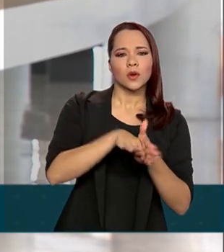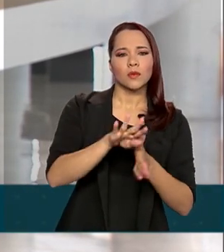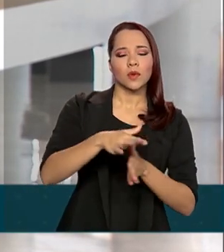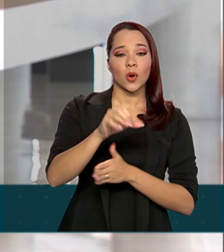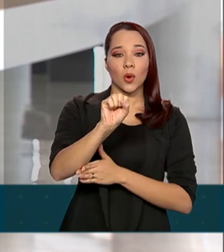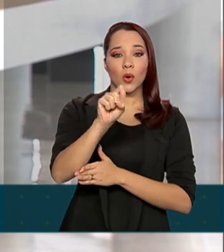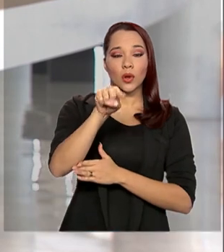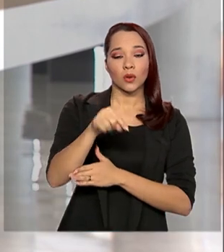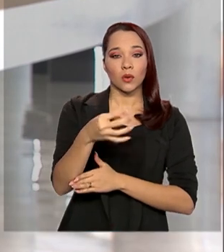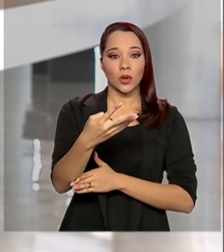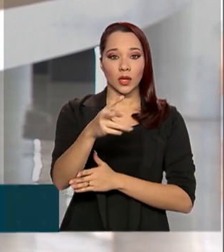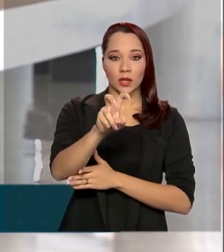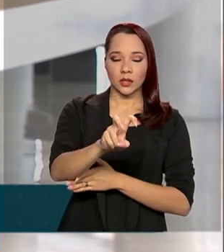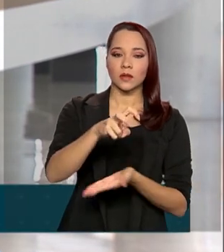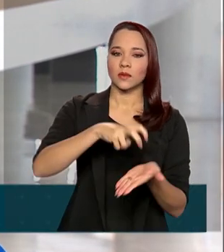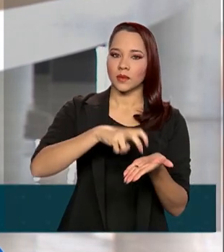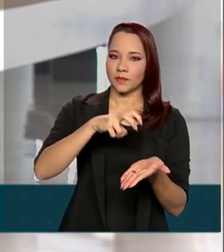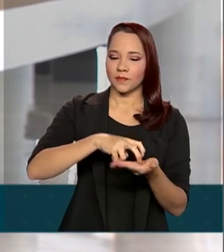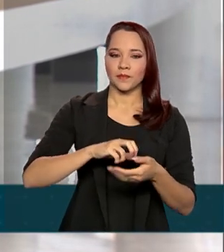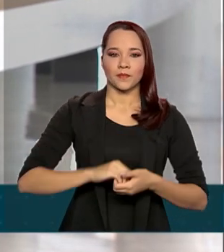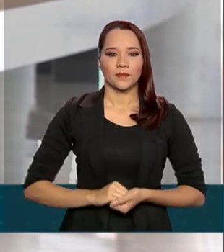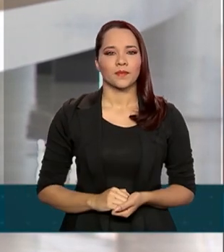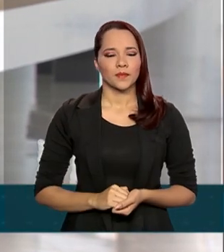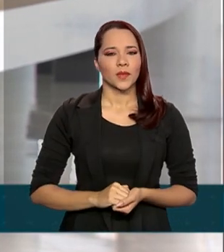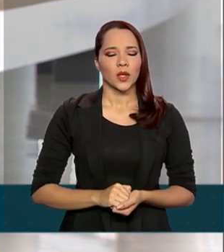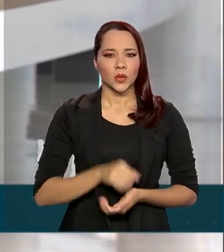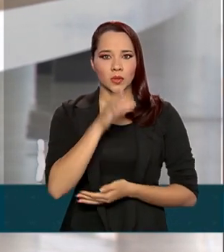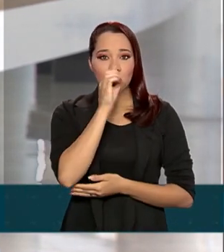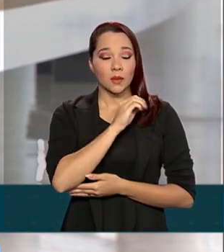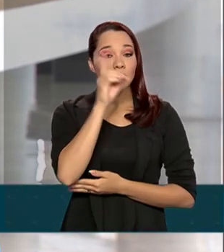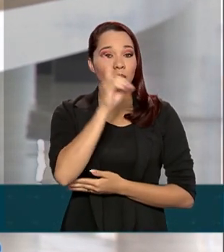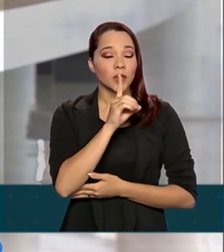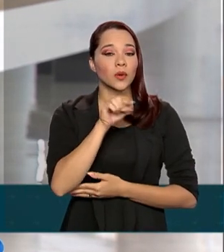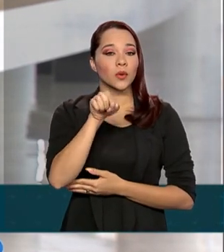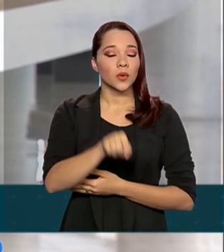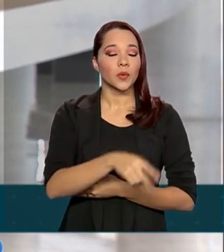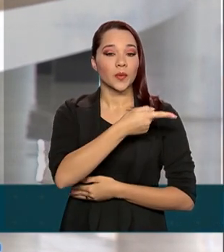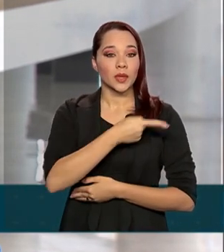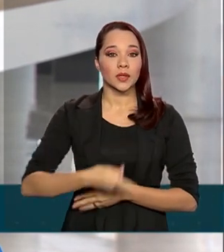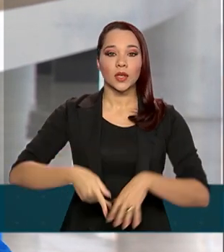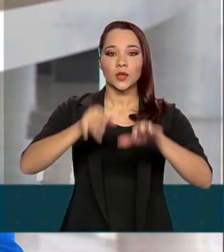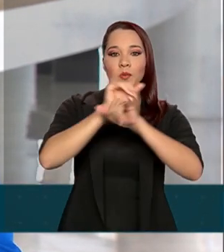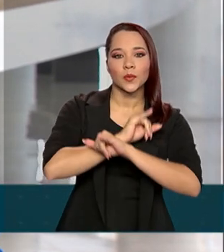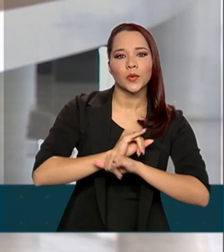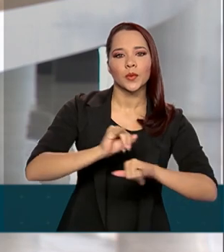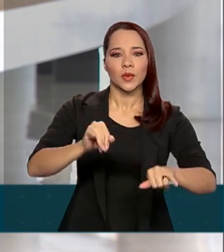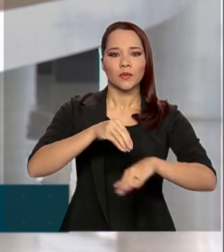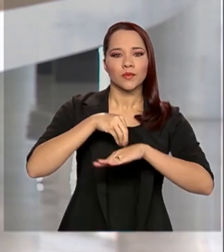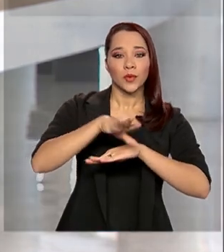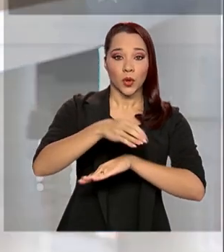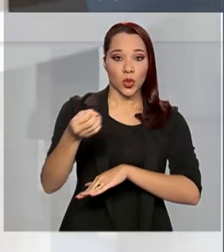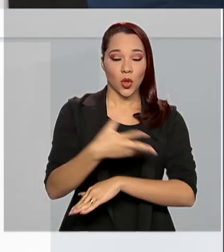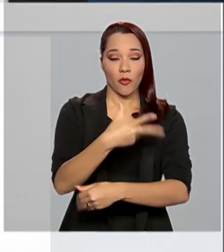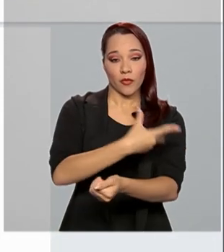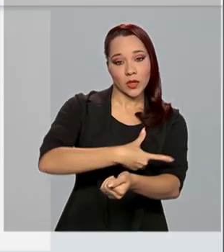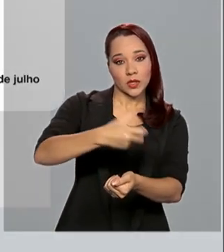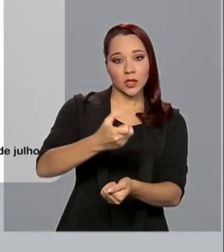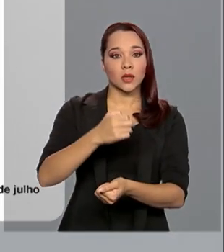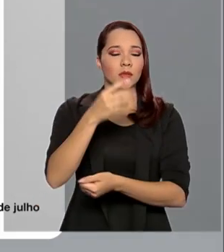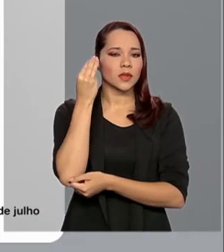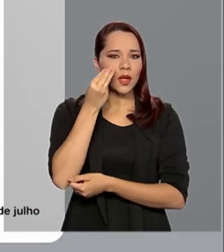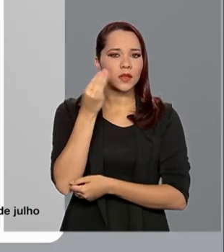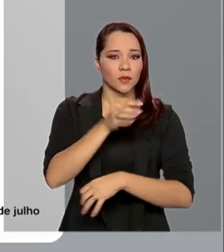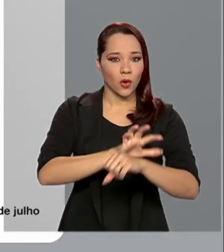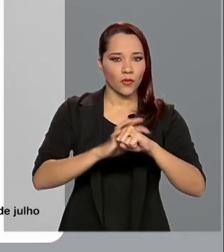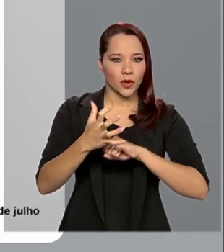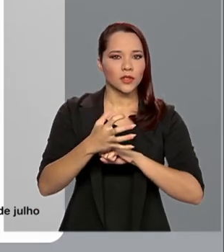8h45 da manhã. No fim de semana, o presidente publicou nas redes sociais que fez um novo exame para a Covid-19